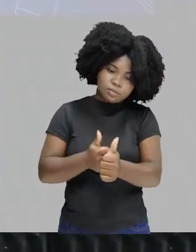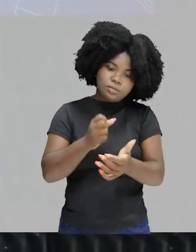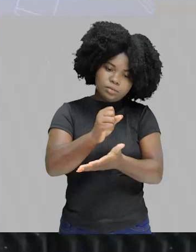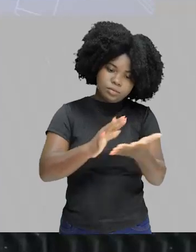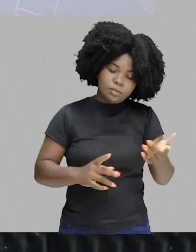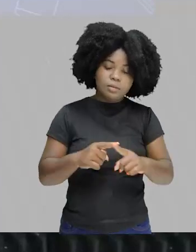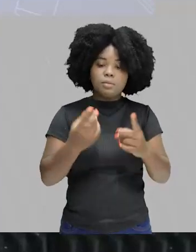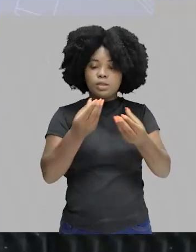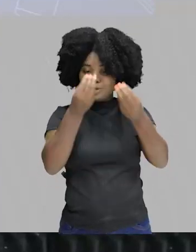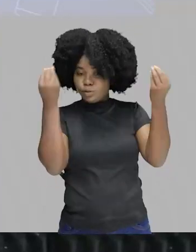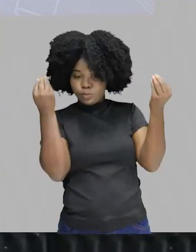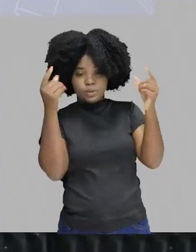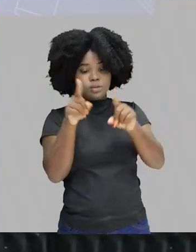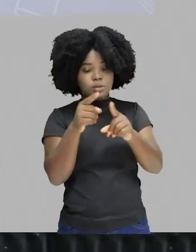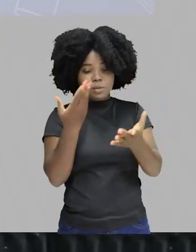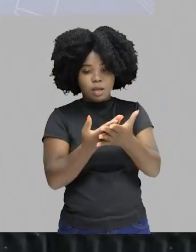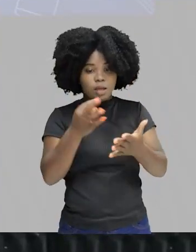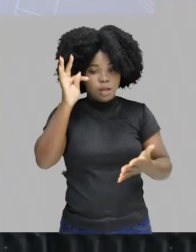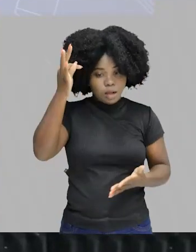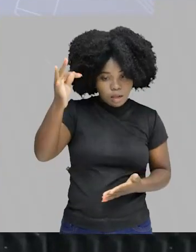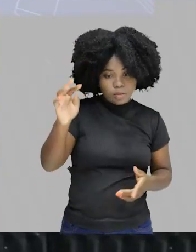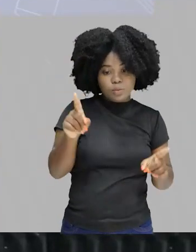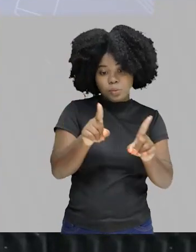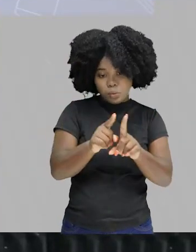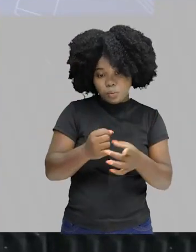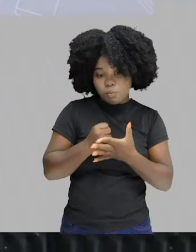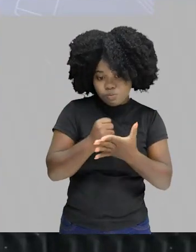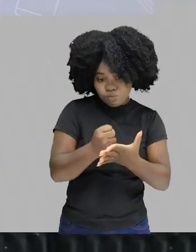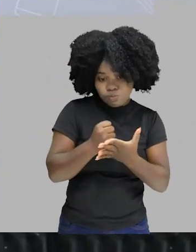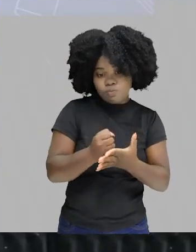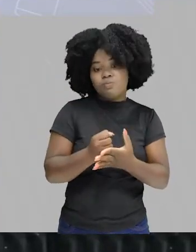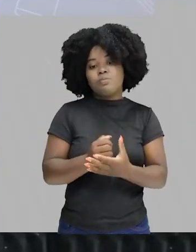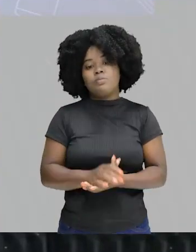mas não esqueça de olhar a aula teórica também, para ajudar bastante.